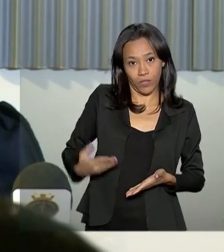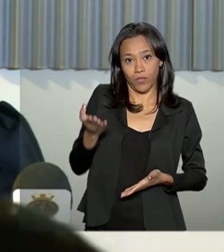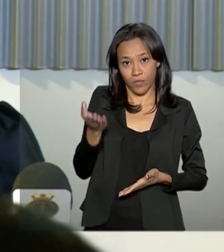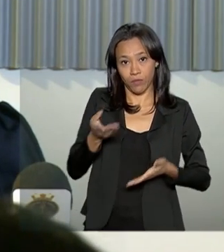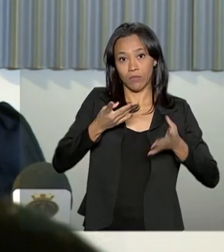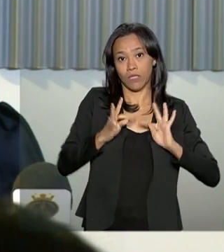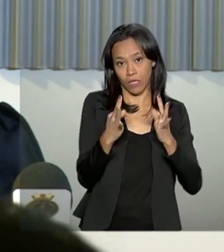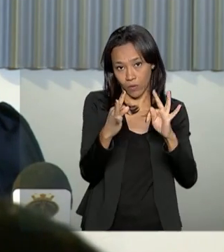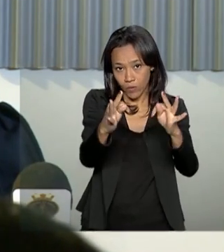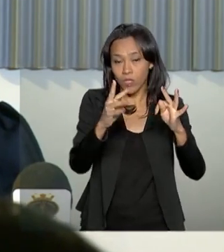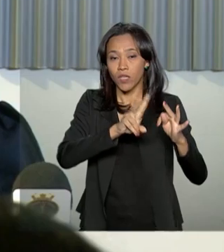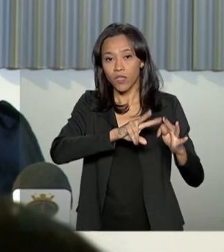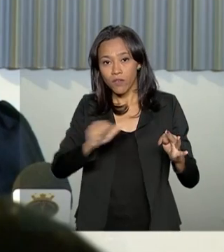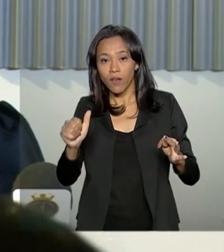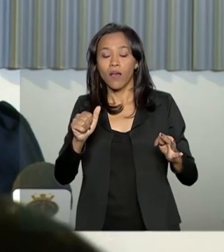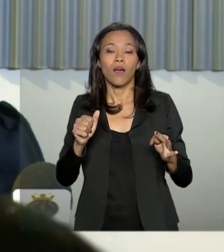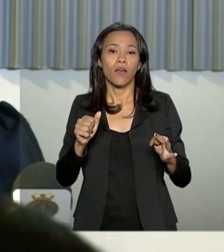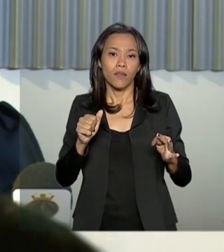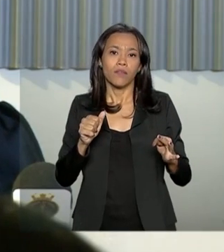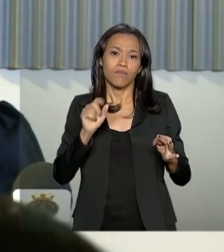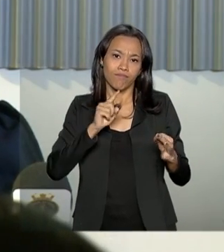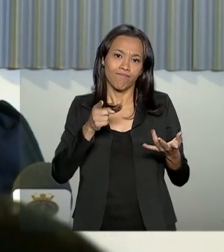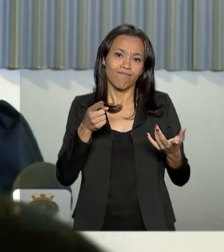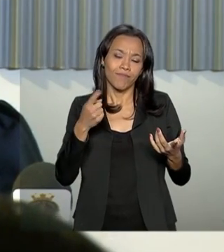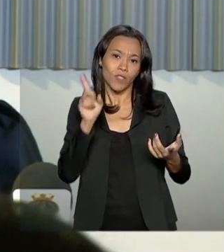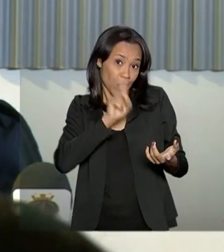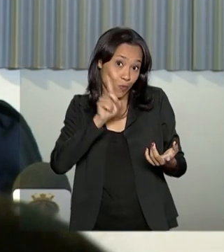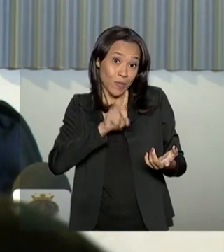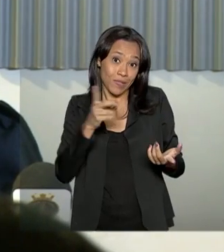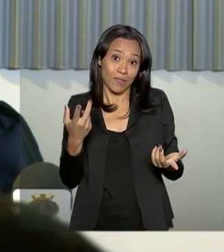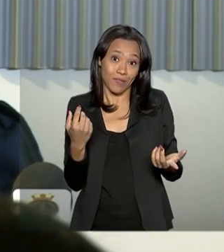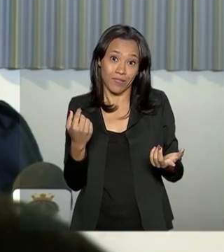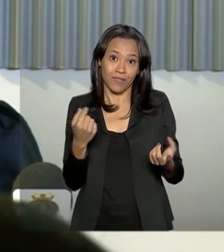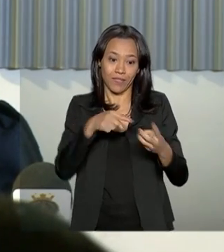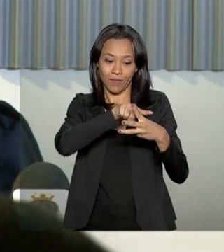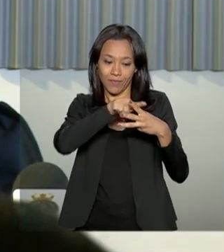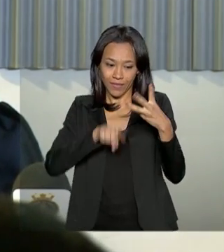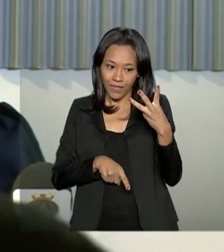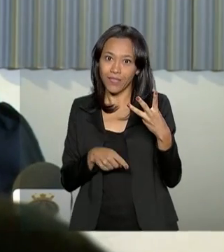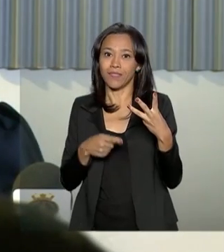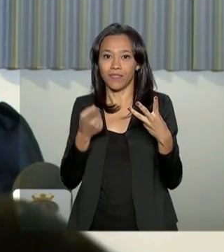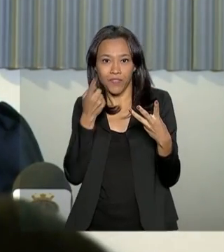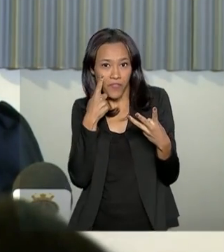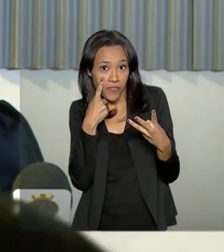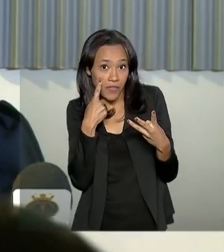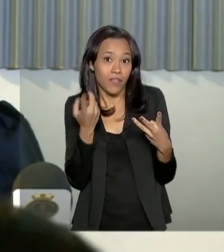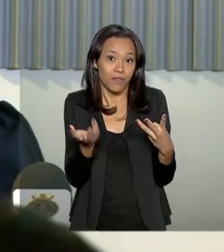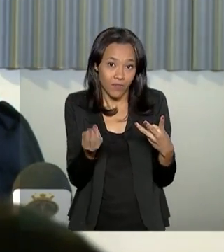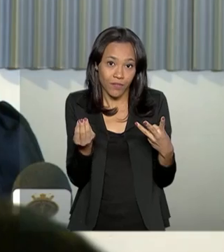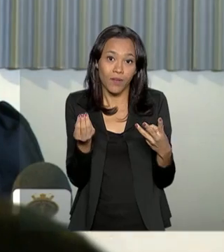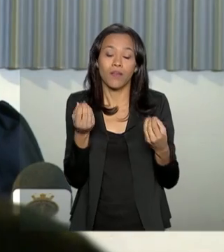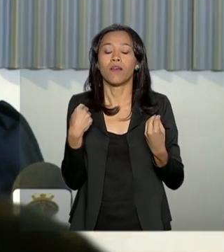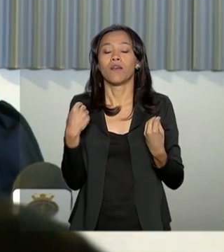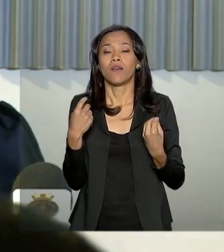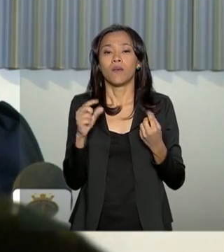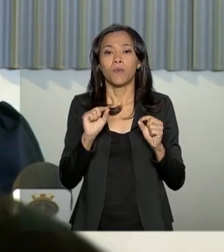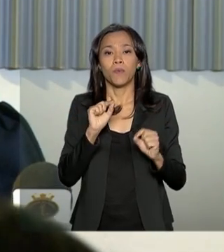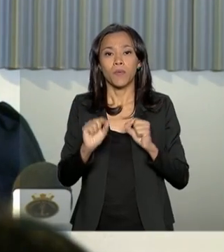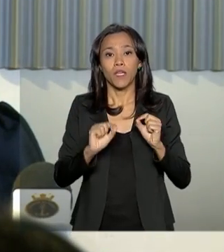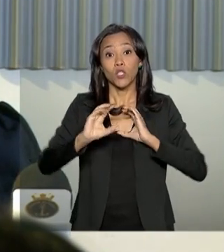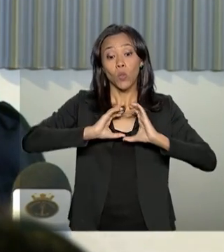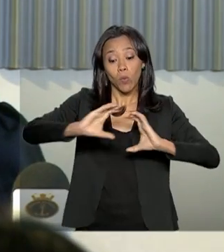também que participará de Hilson diretamente. Será uma terceira ponte. Nós estamos tentando viabilizar a parte de